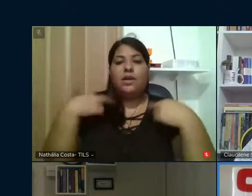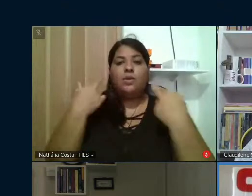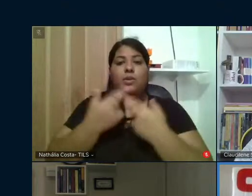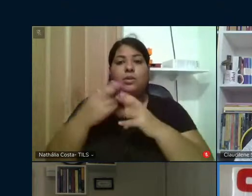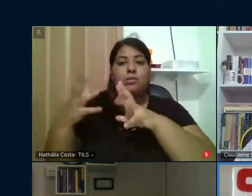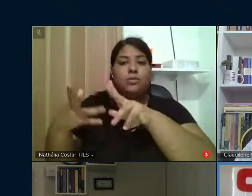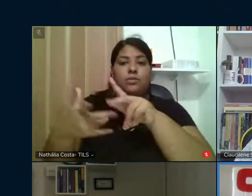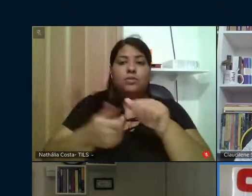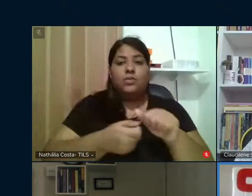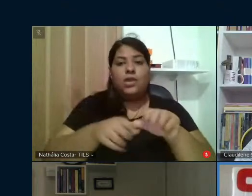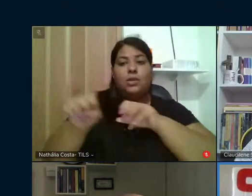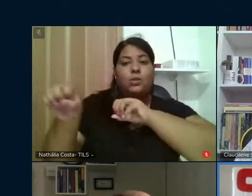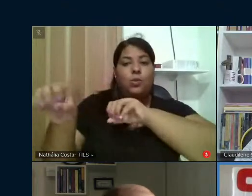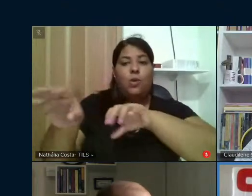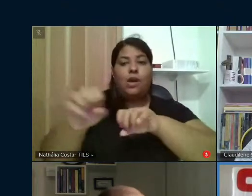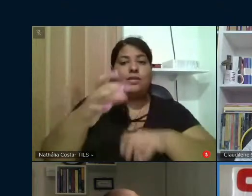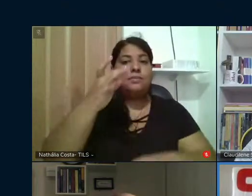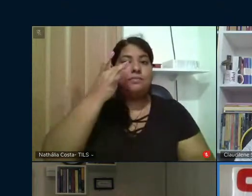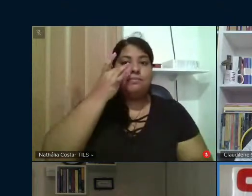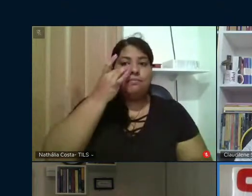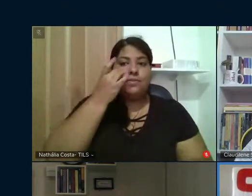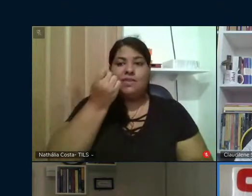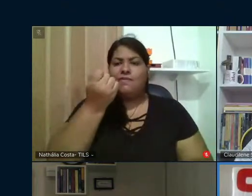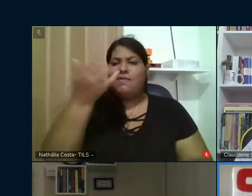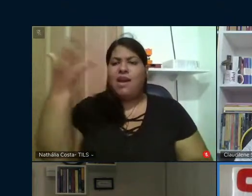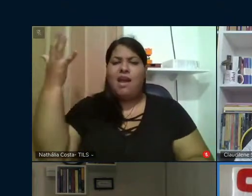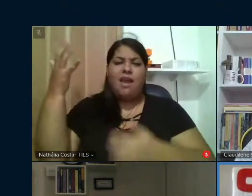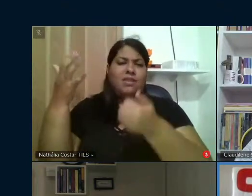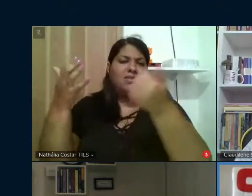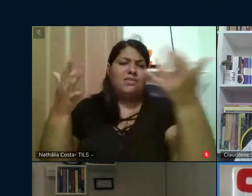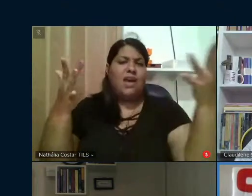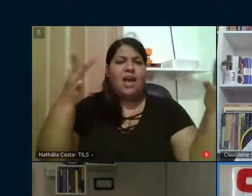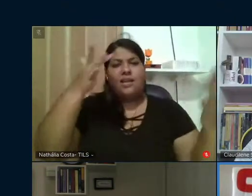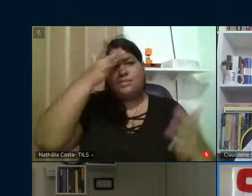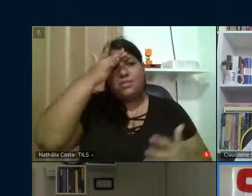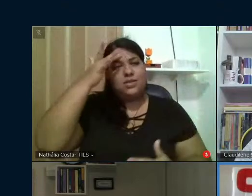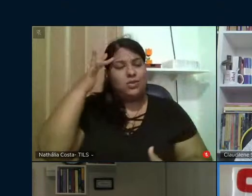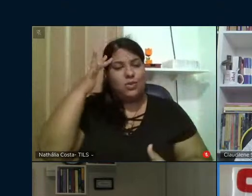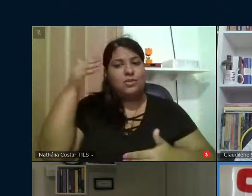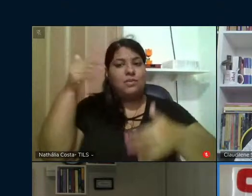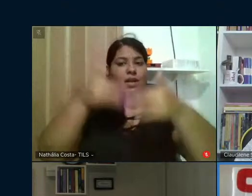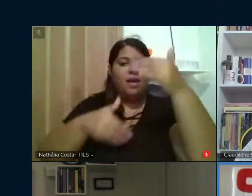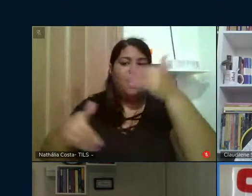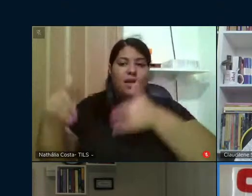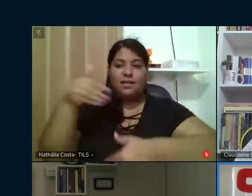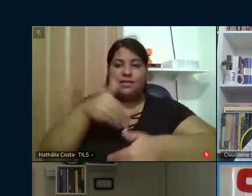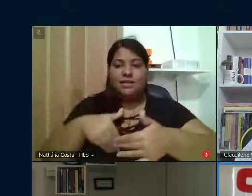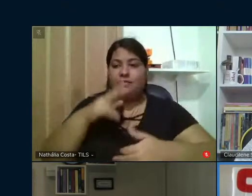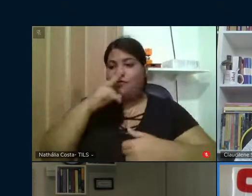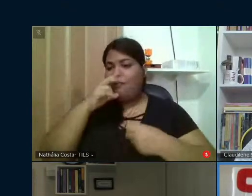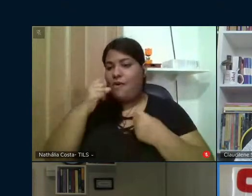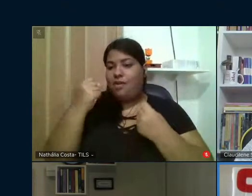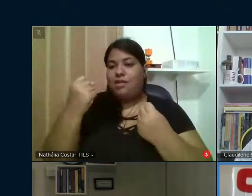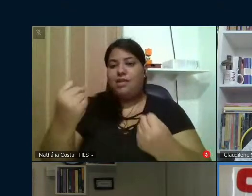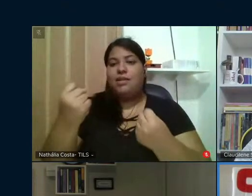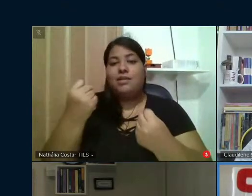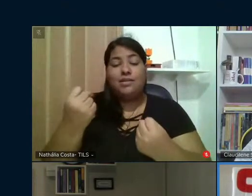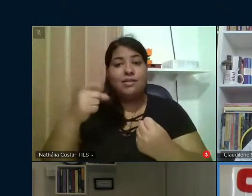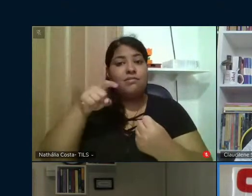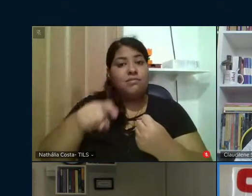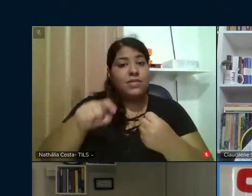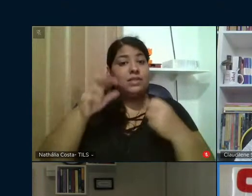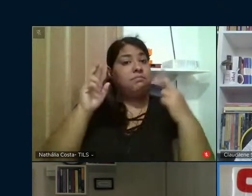educação presencial, com milhares e milhares de pessoas participando e fortalecendo essas